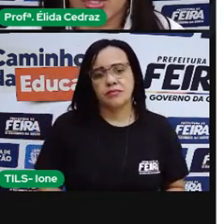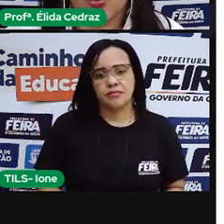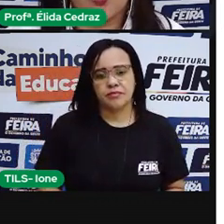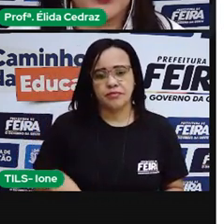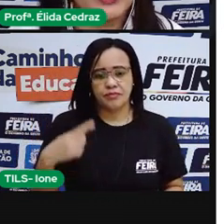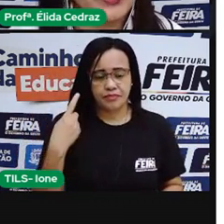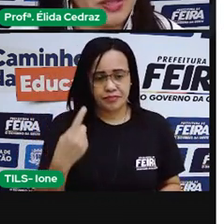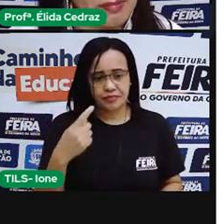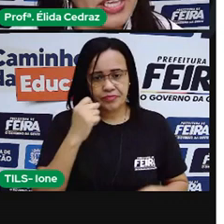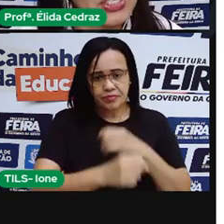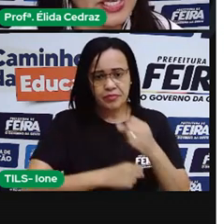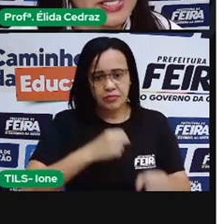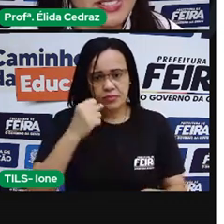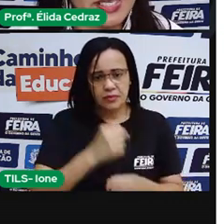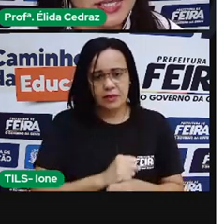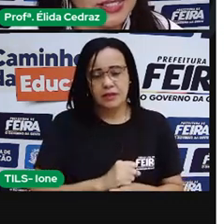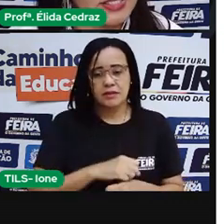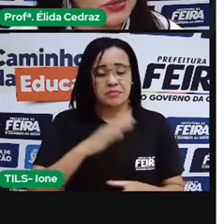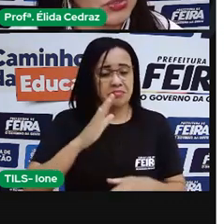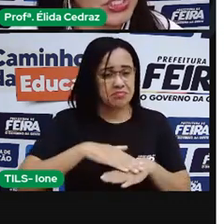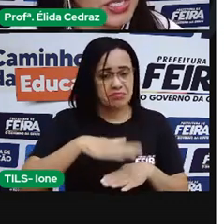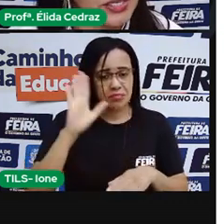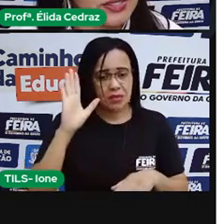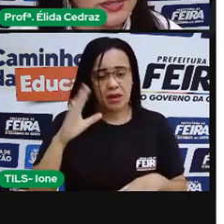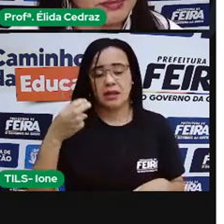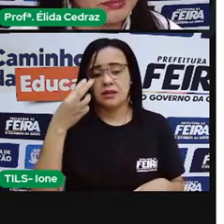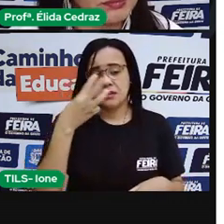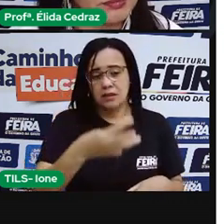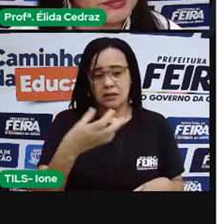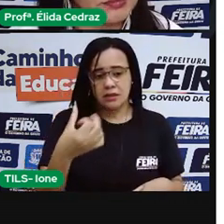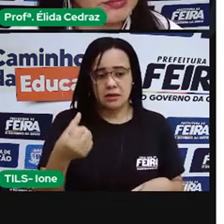Um ano tem mais de 365 dias?